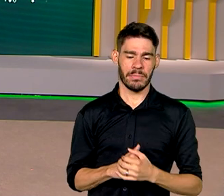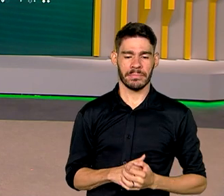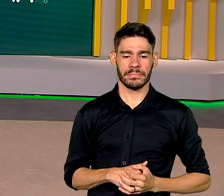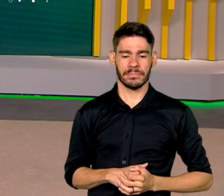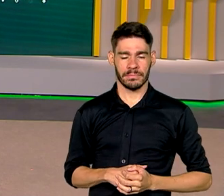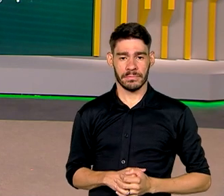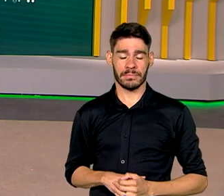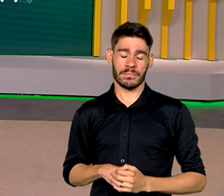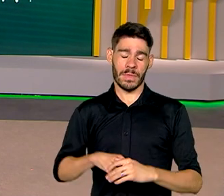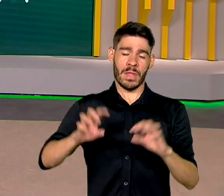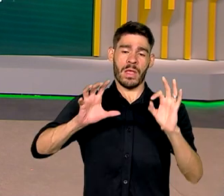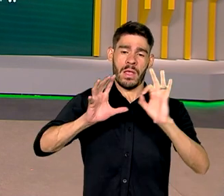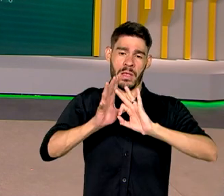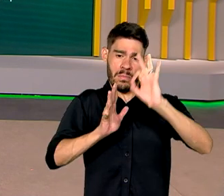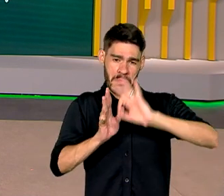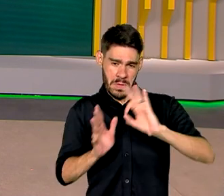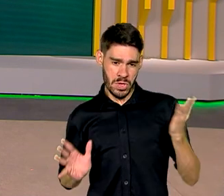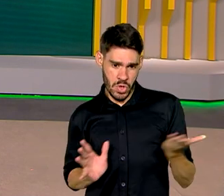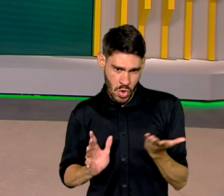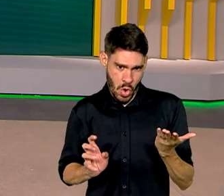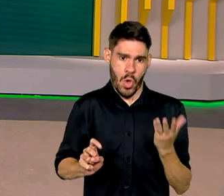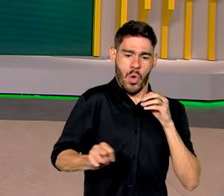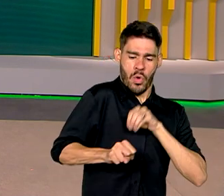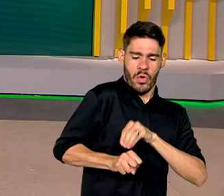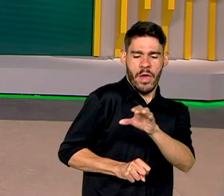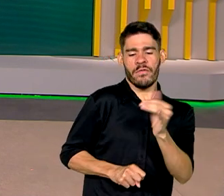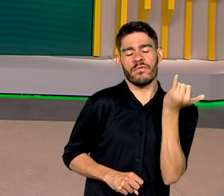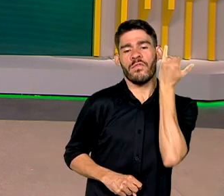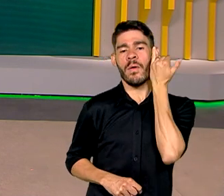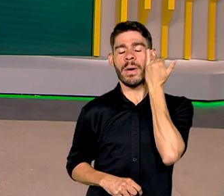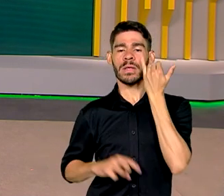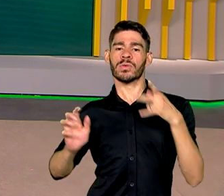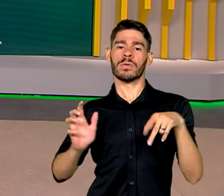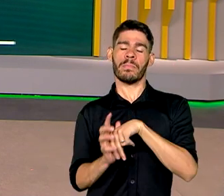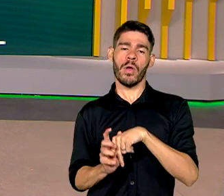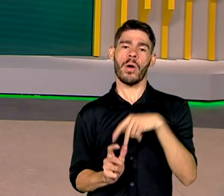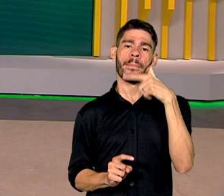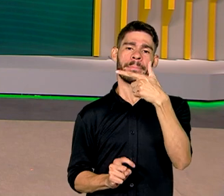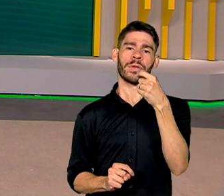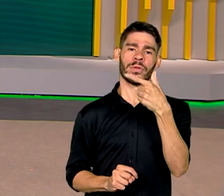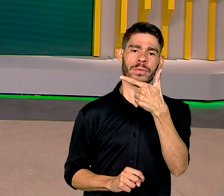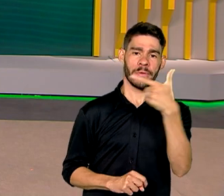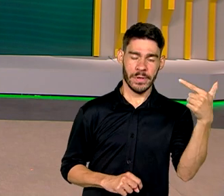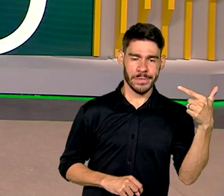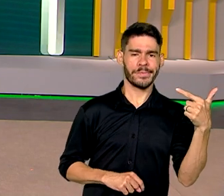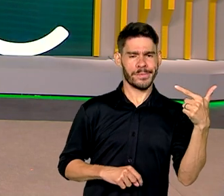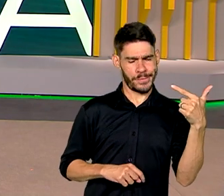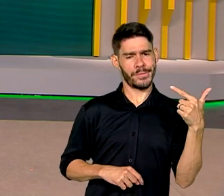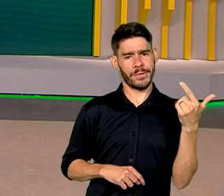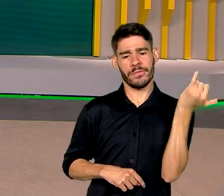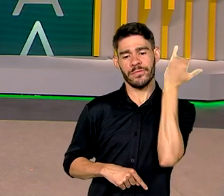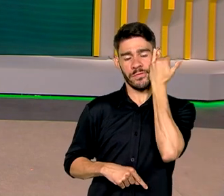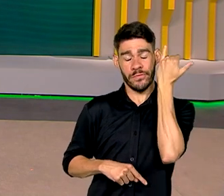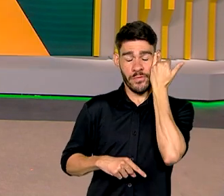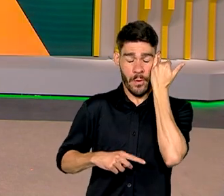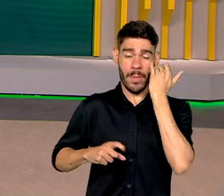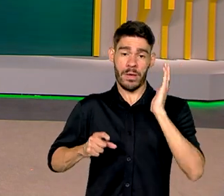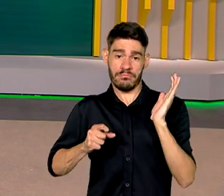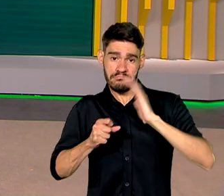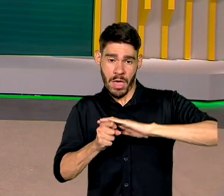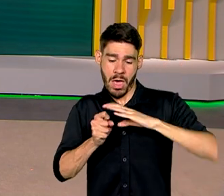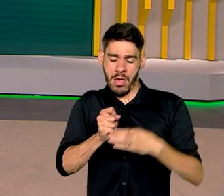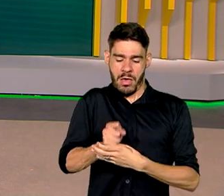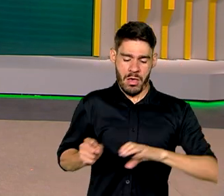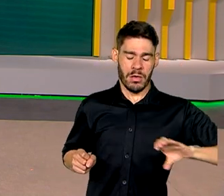O IBGE divulgou hoje mais dados do Censo 2022. Os números revelam que o saneamento básico